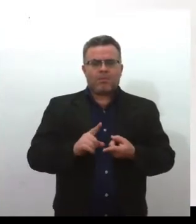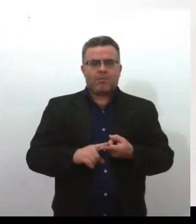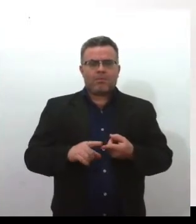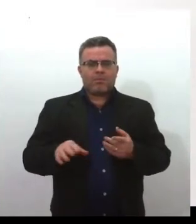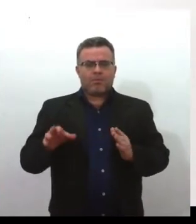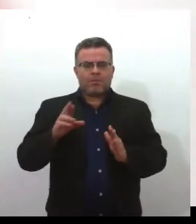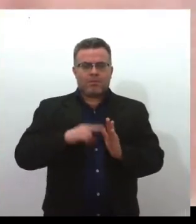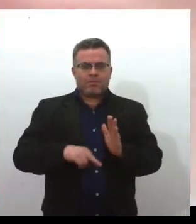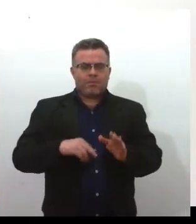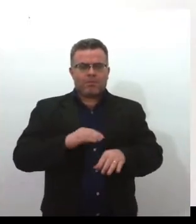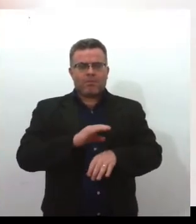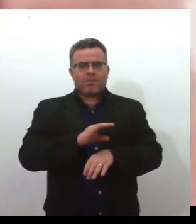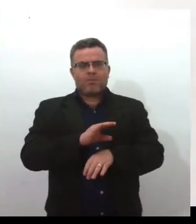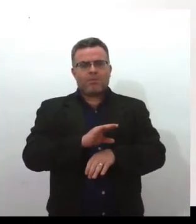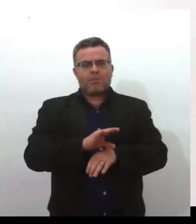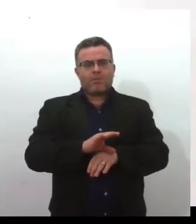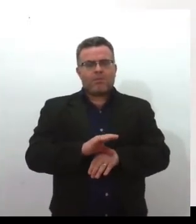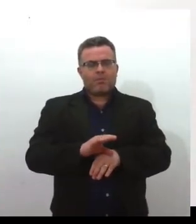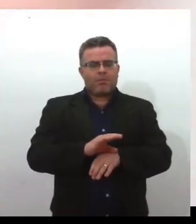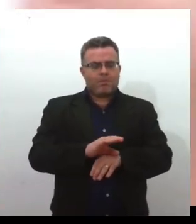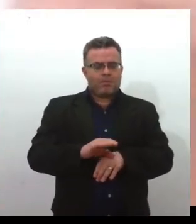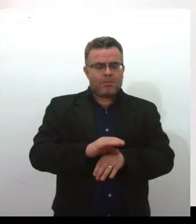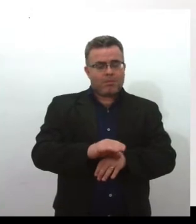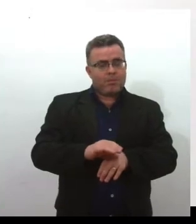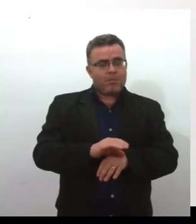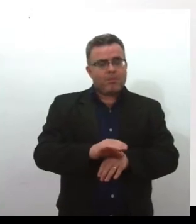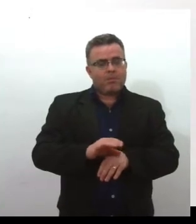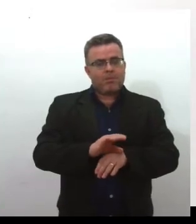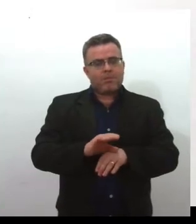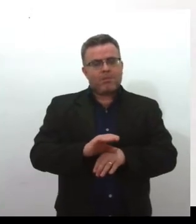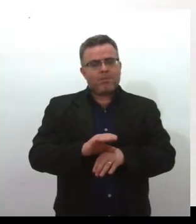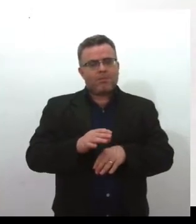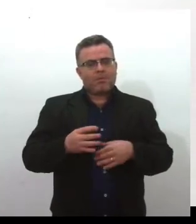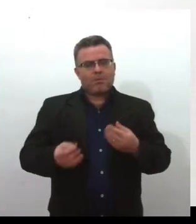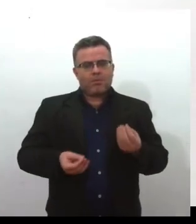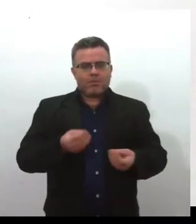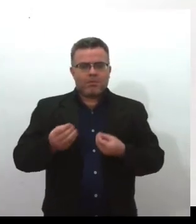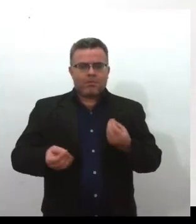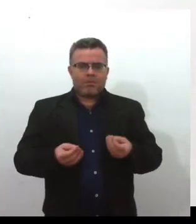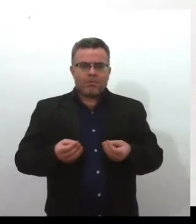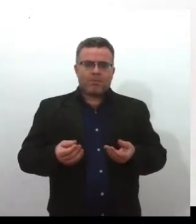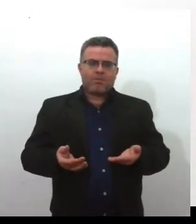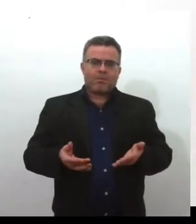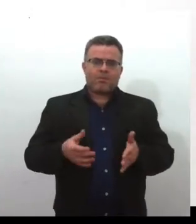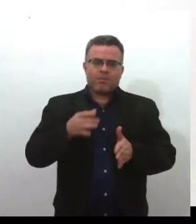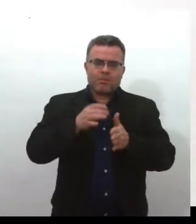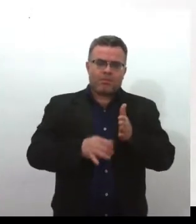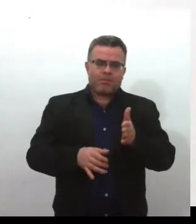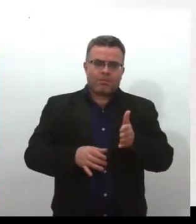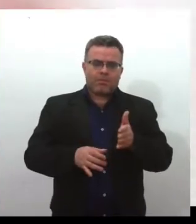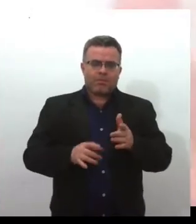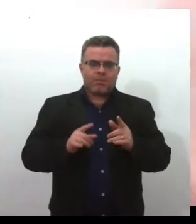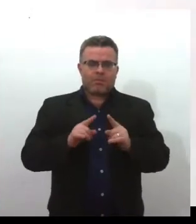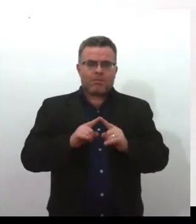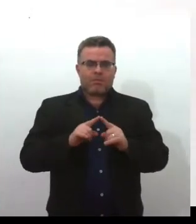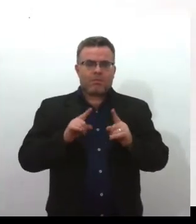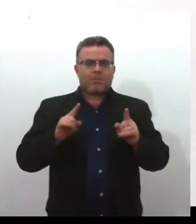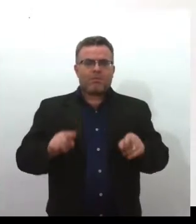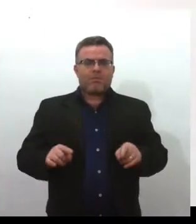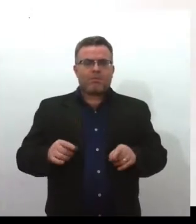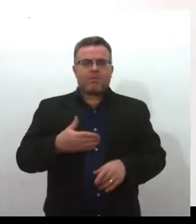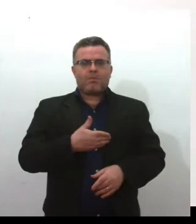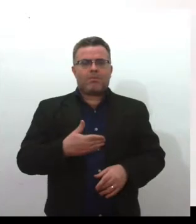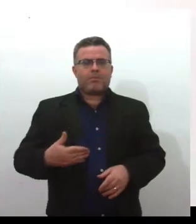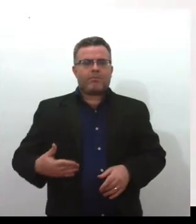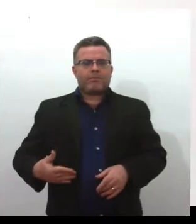constituinte do capítulo sobre o funcionalismo público. Ela também tinha muito